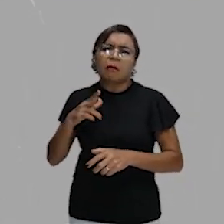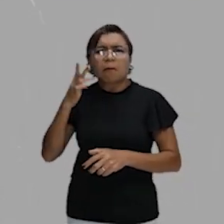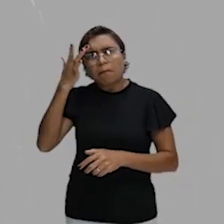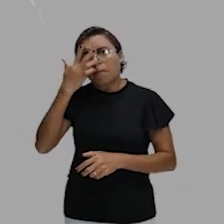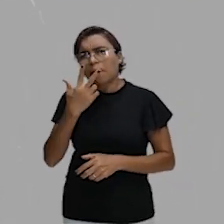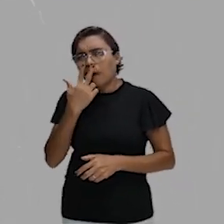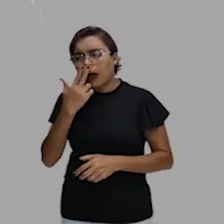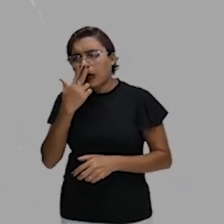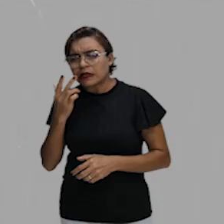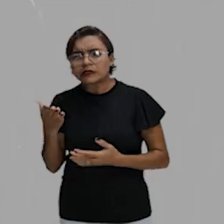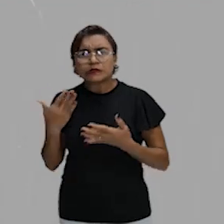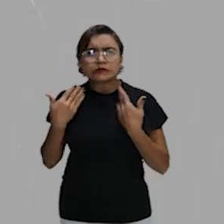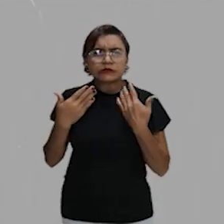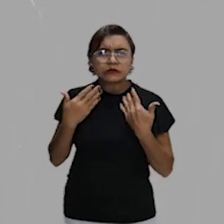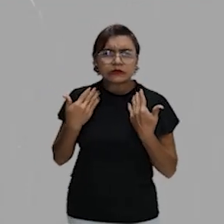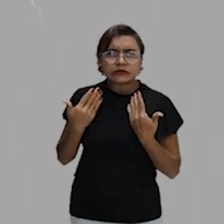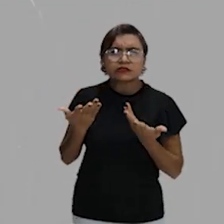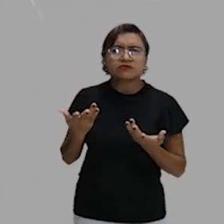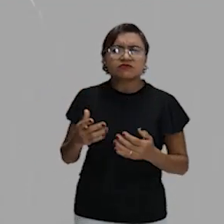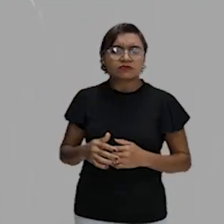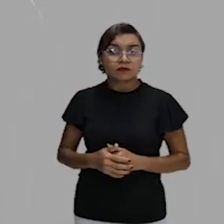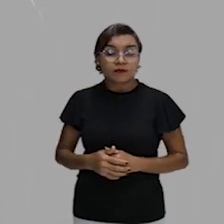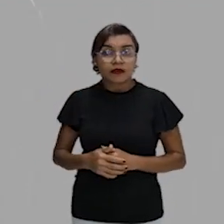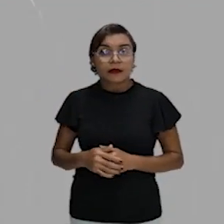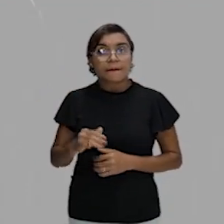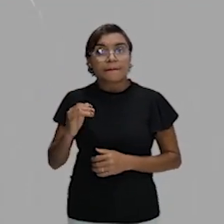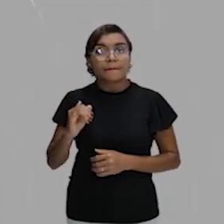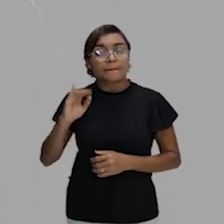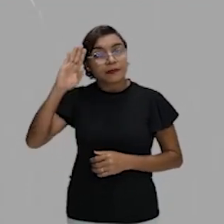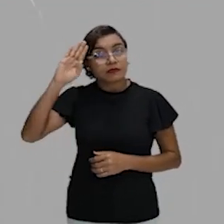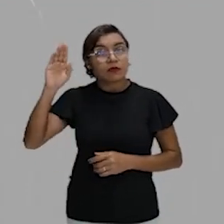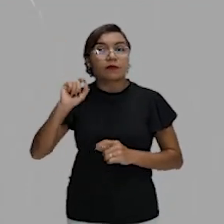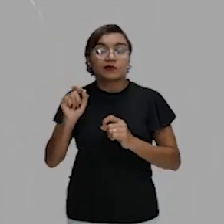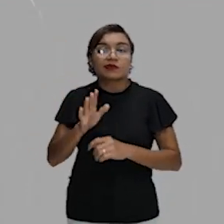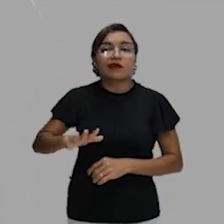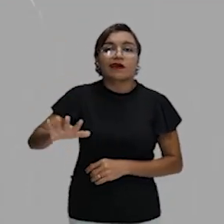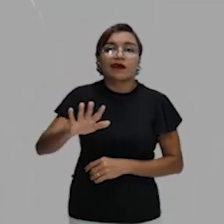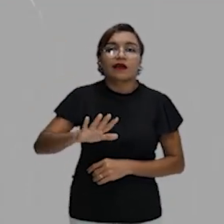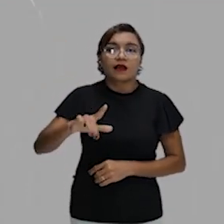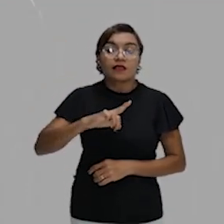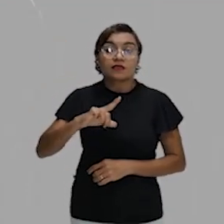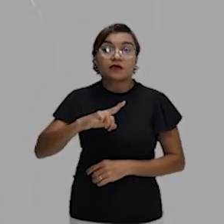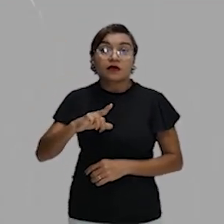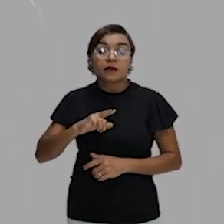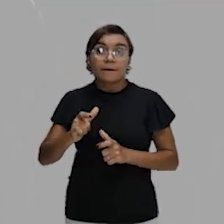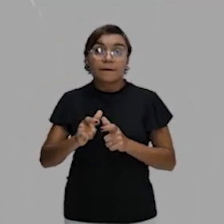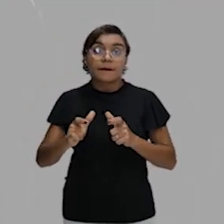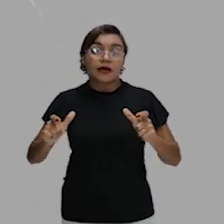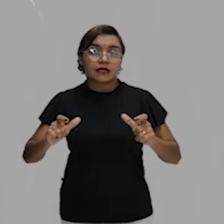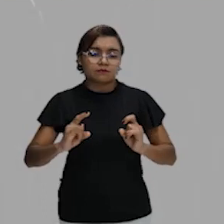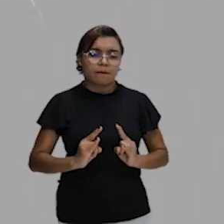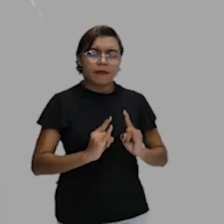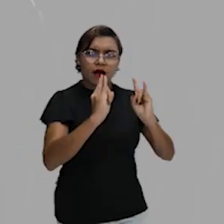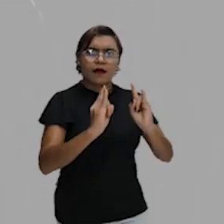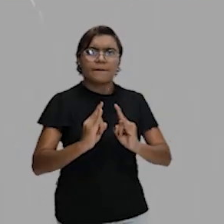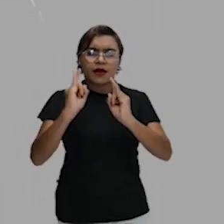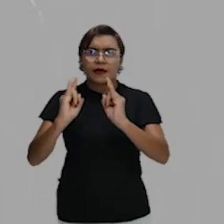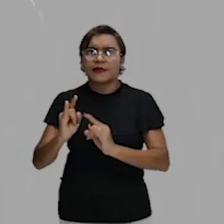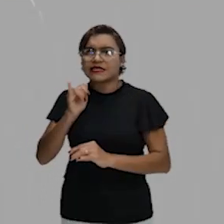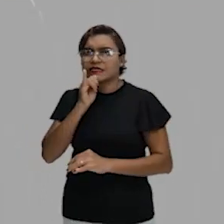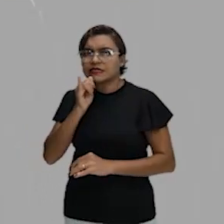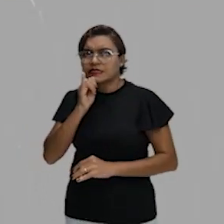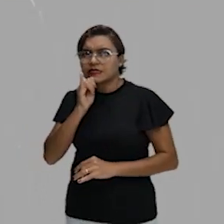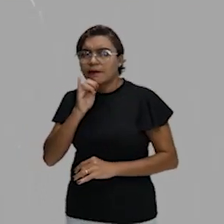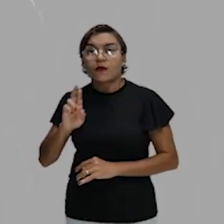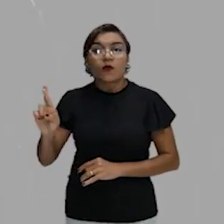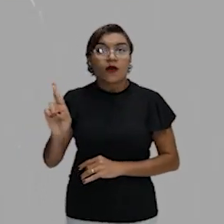mais quente e mais abafado. Principalmente onde, Marcos? Em áreas onde tu tem maior quantidade de prédios. Eu vou te citar aí, por exemplo, Renascença, né?